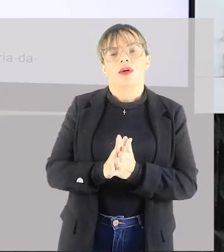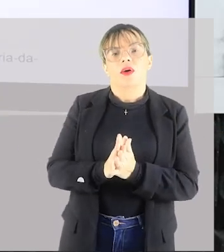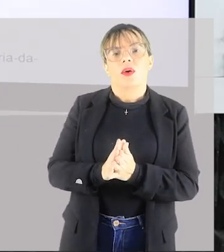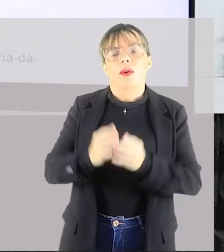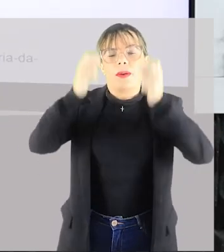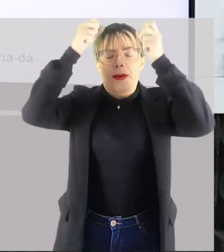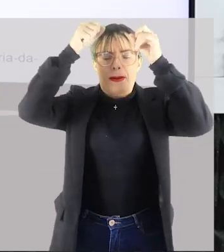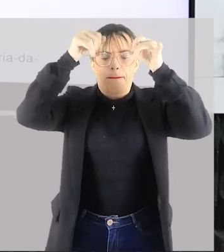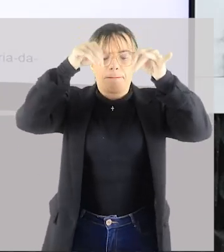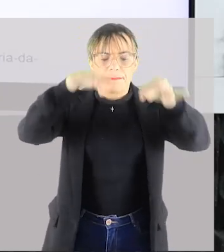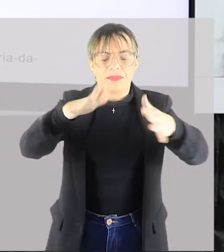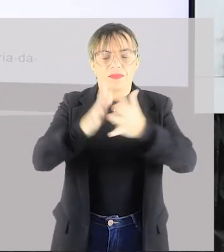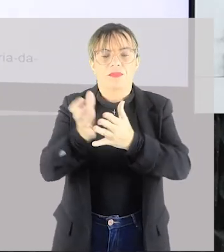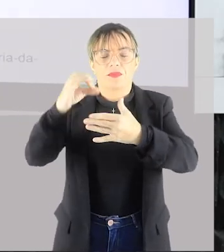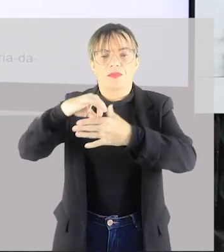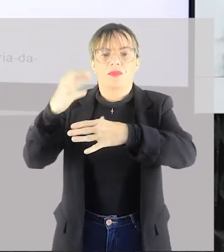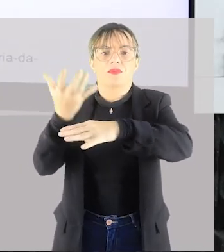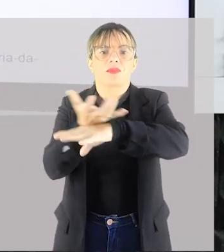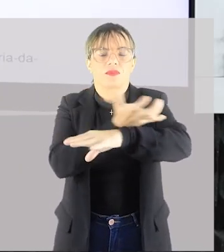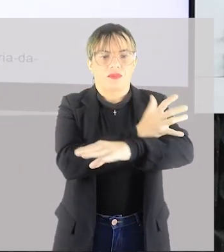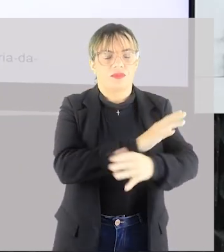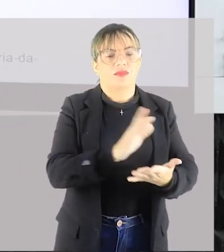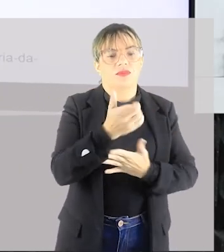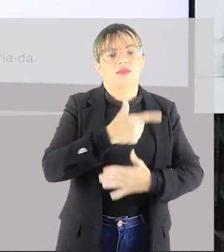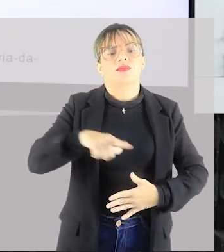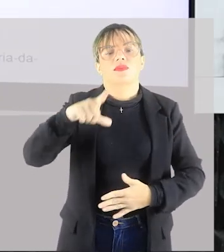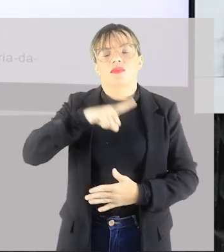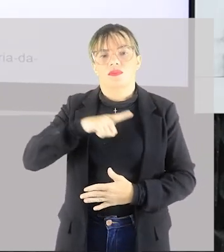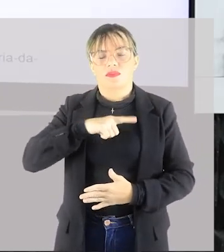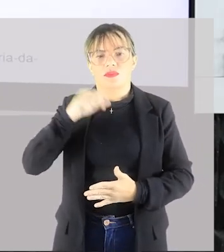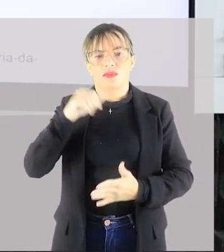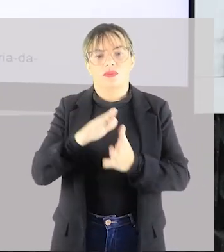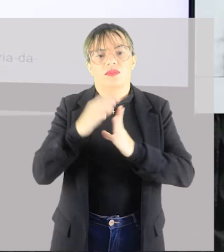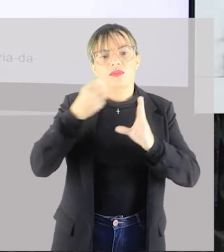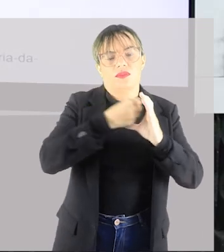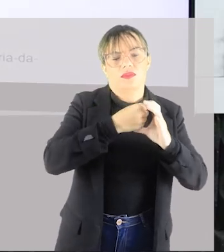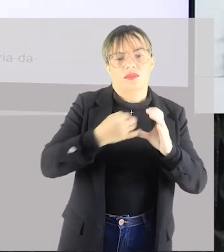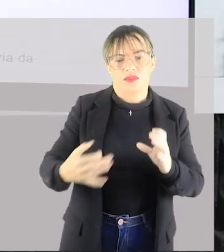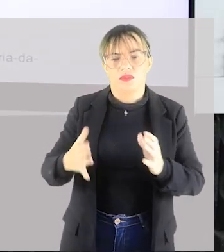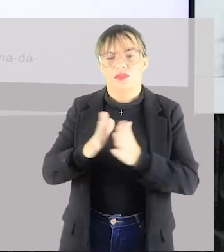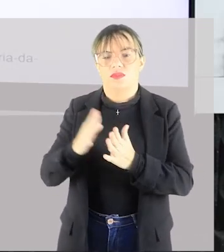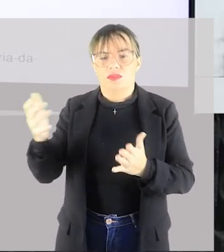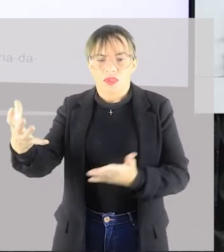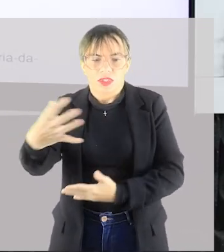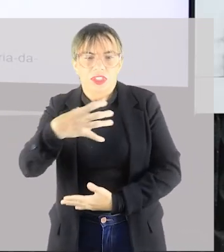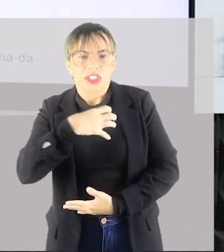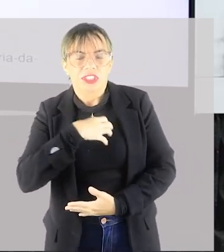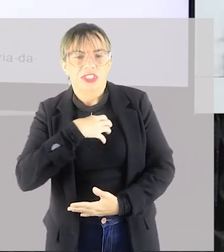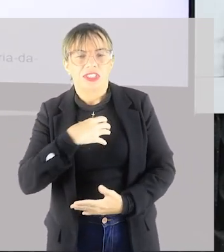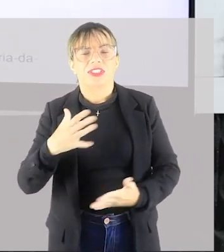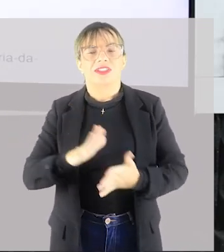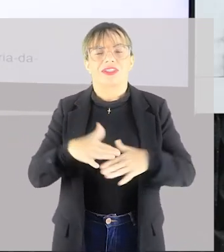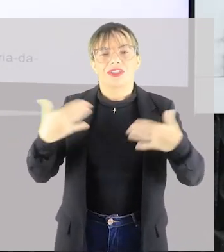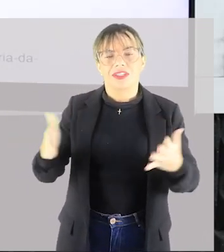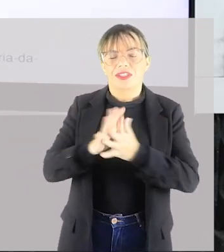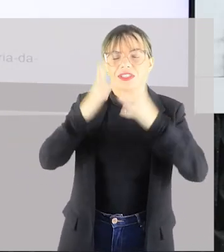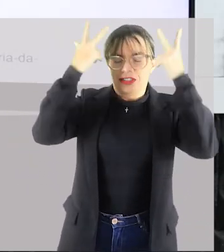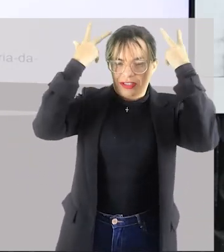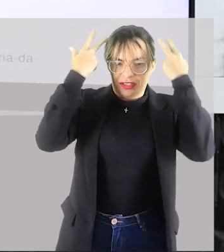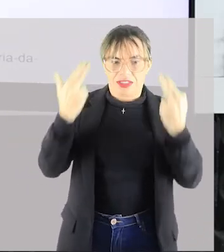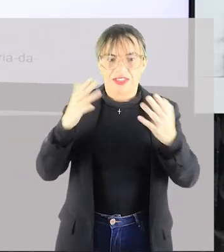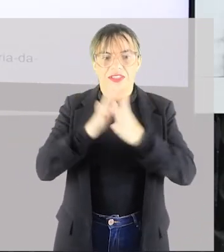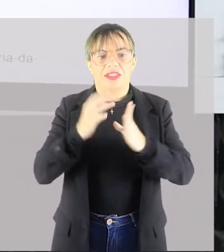plantações. Então a dança tinha mais esse caráter instintivo, esse caráter natural.